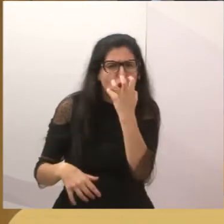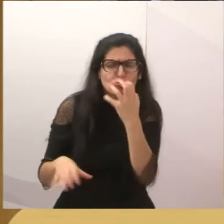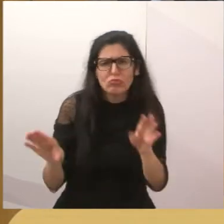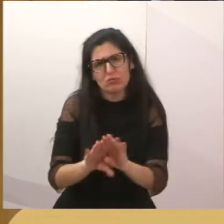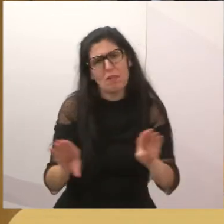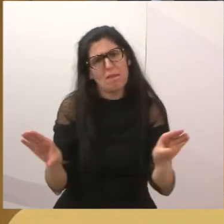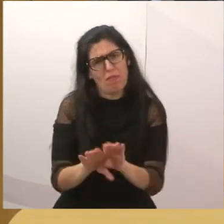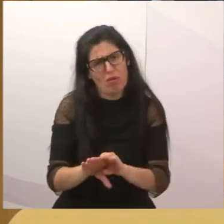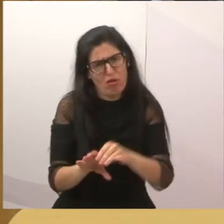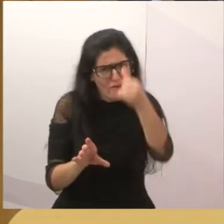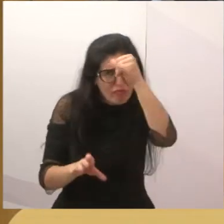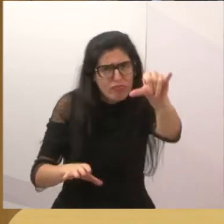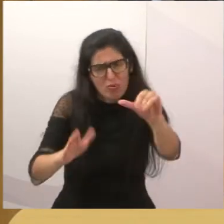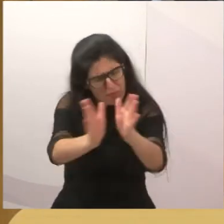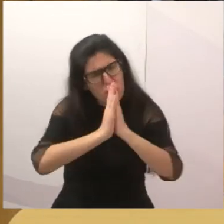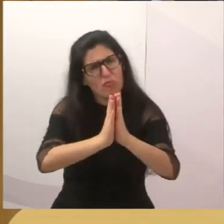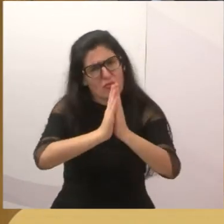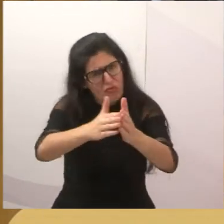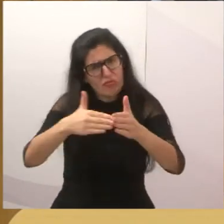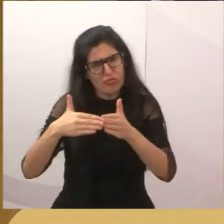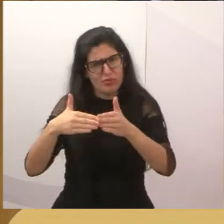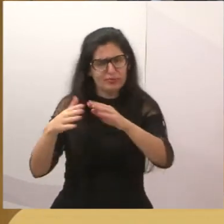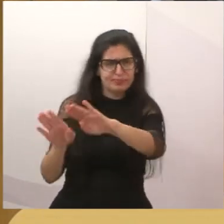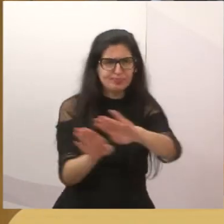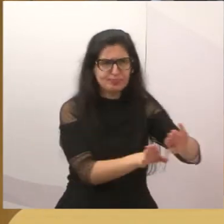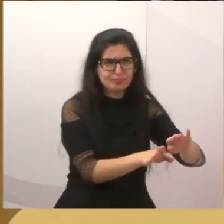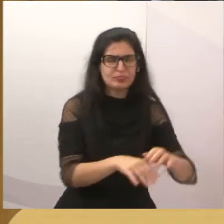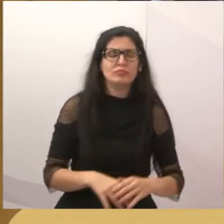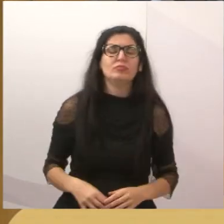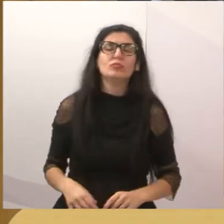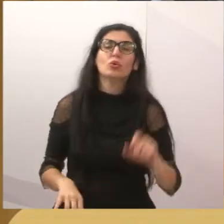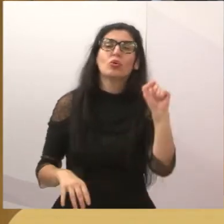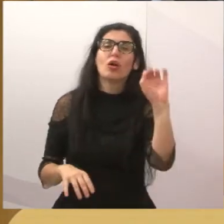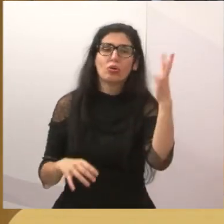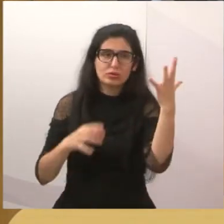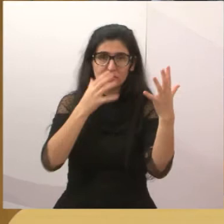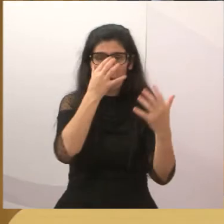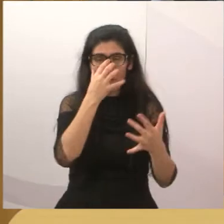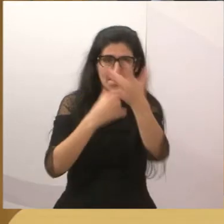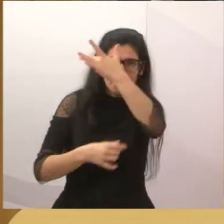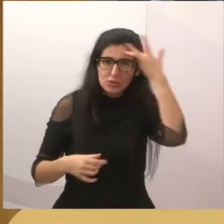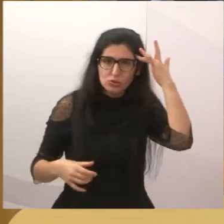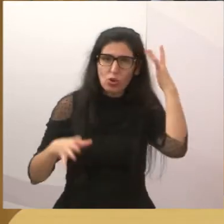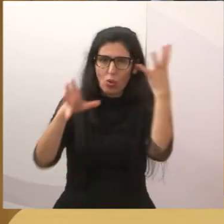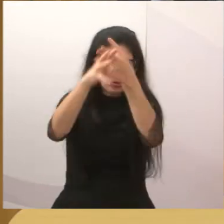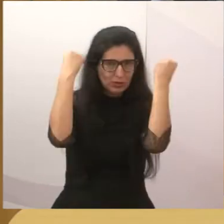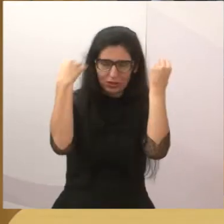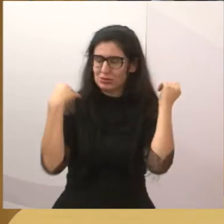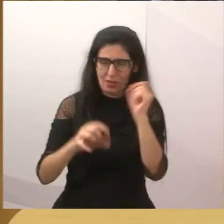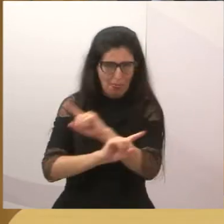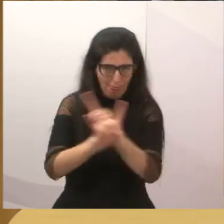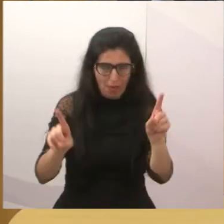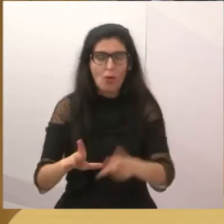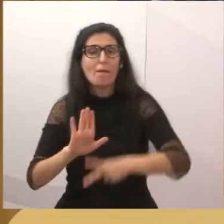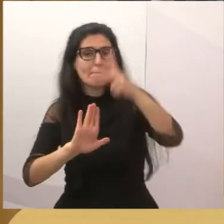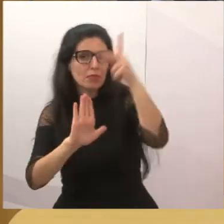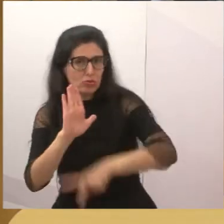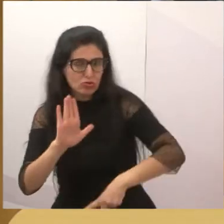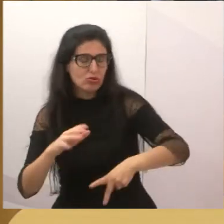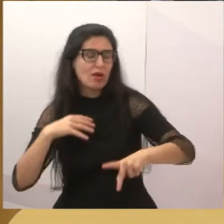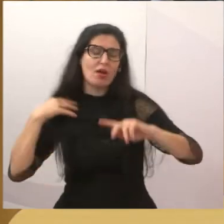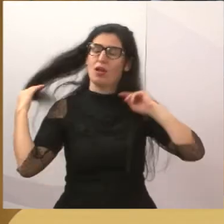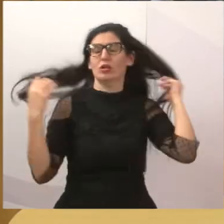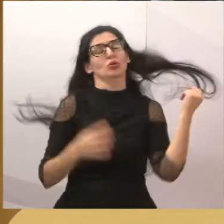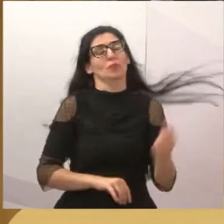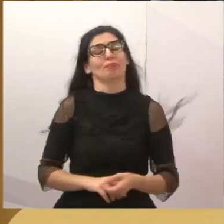ainda. Só para refrescar, assim, o que aconteceu. Para as pessoas não esquecerem. Esse é um projeto que nós queremos que